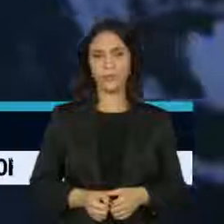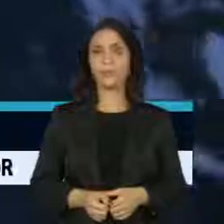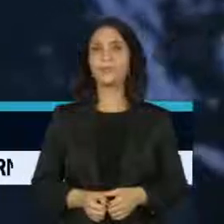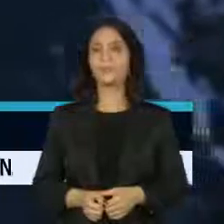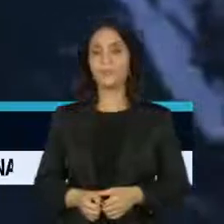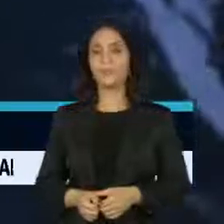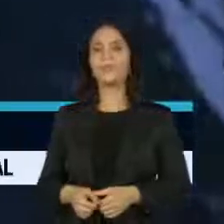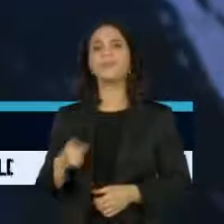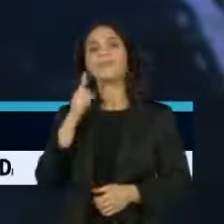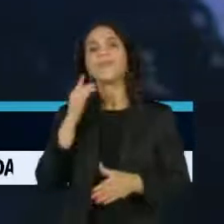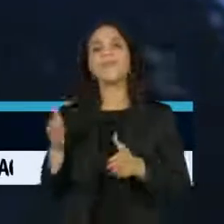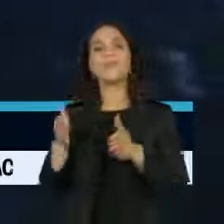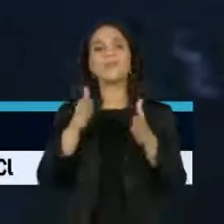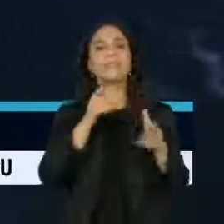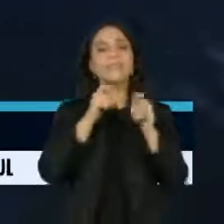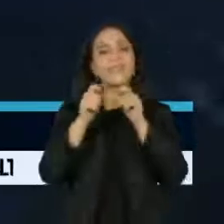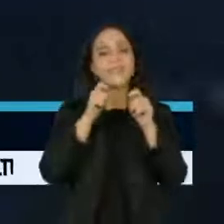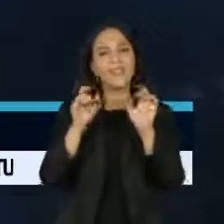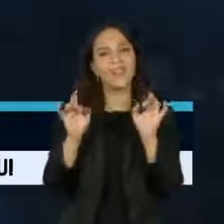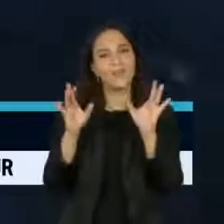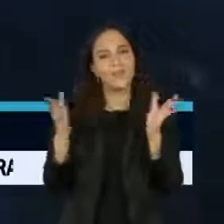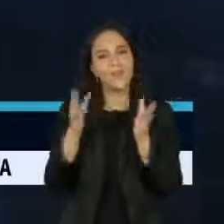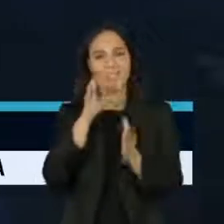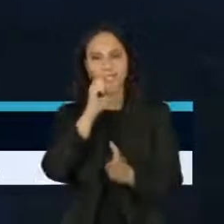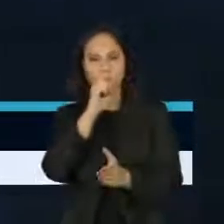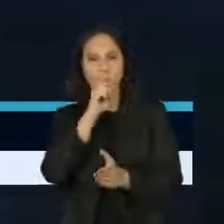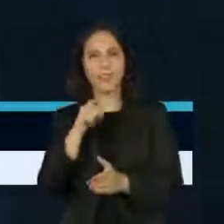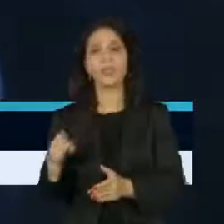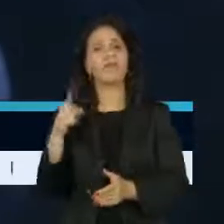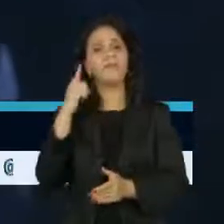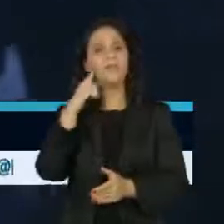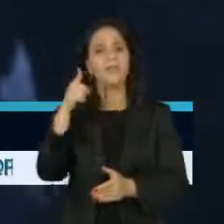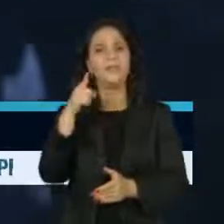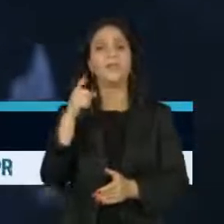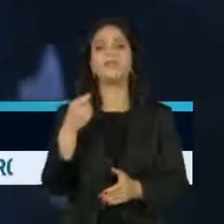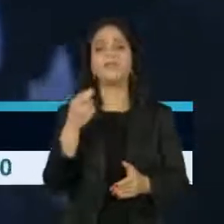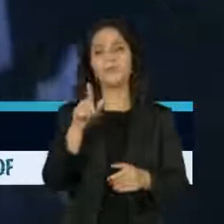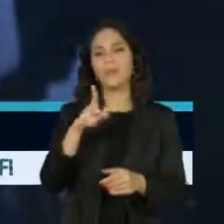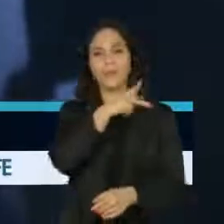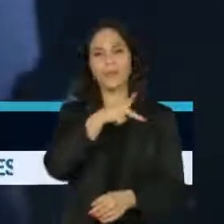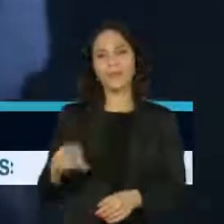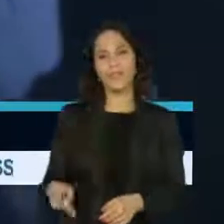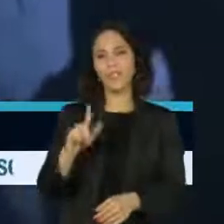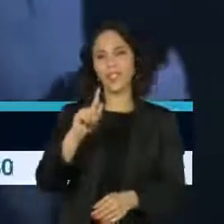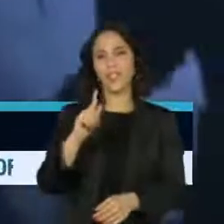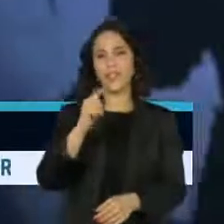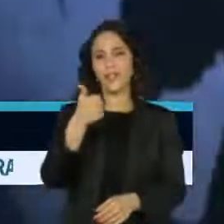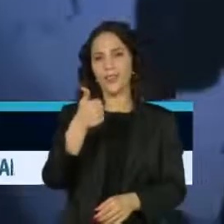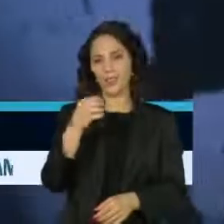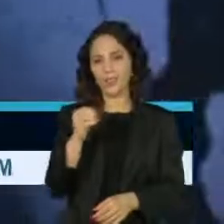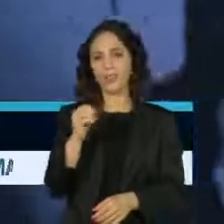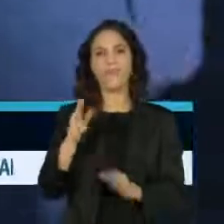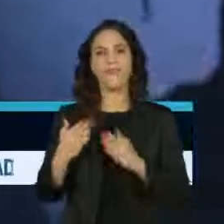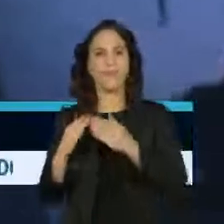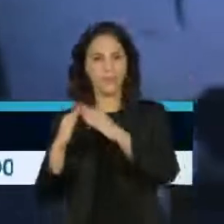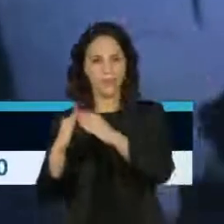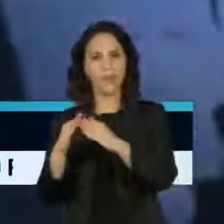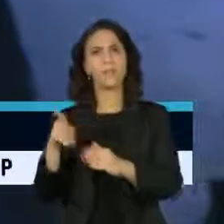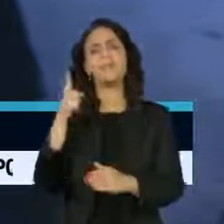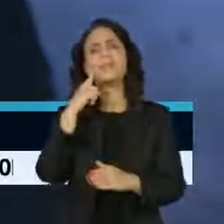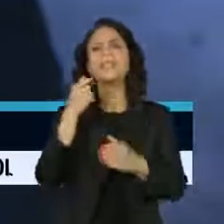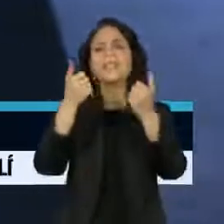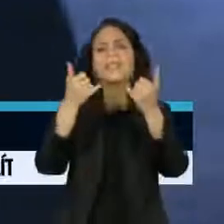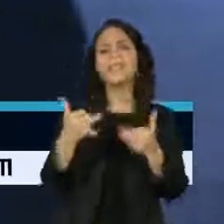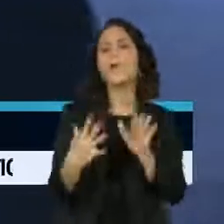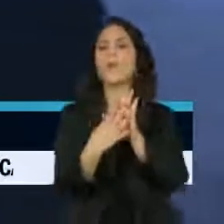Na segunda parte da entrevista especial deste sábado, empreendedor social e presidente do G10 Favelas, Gilson Rodrigues, fala sobre os modelos de